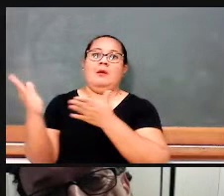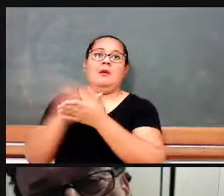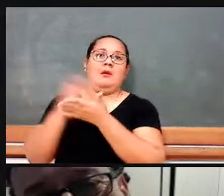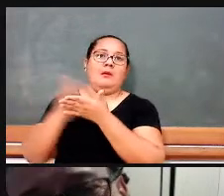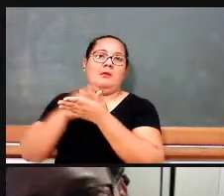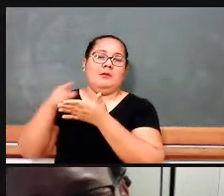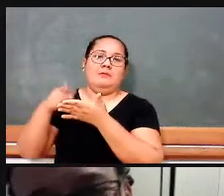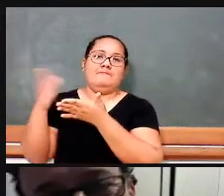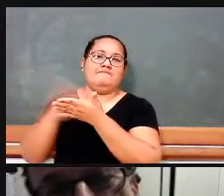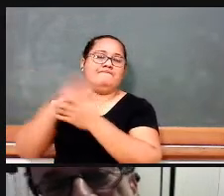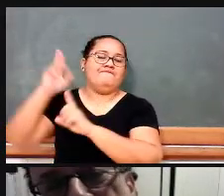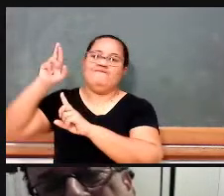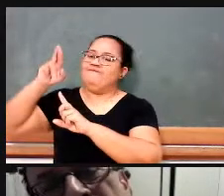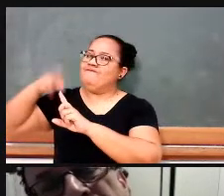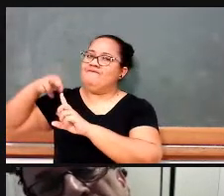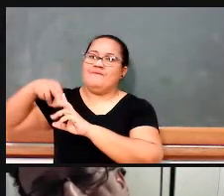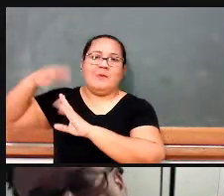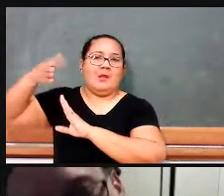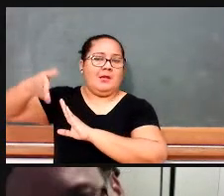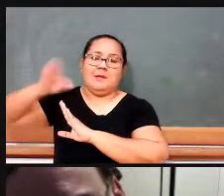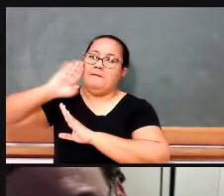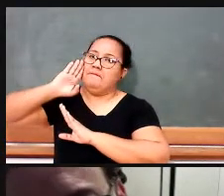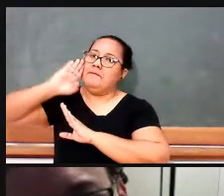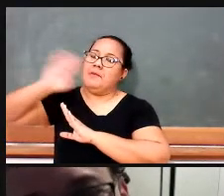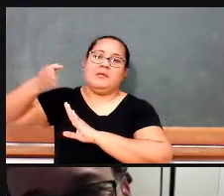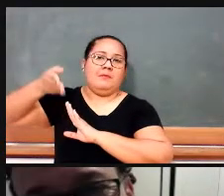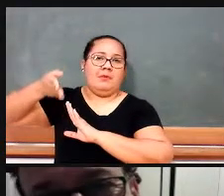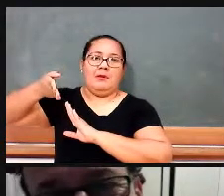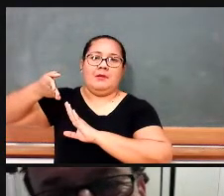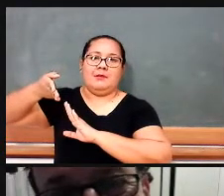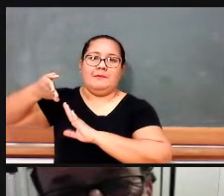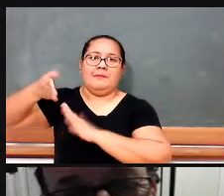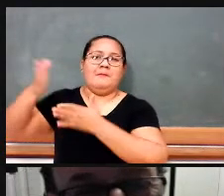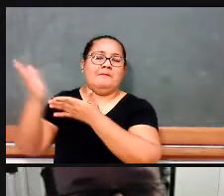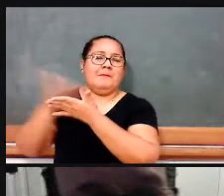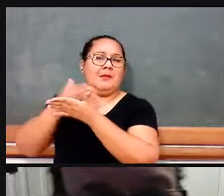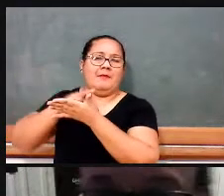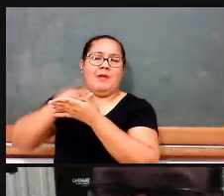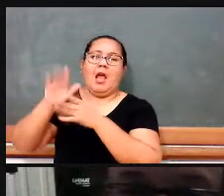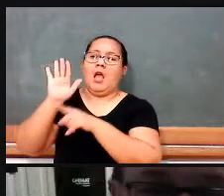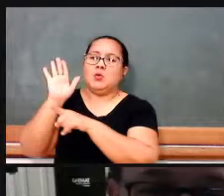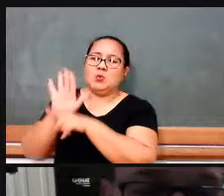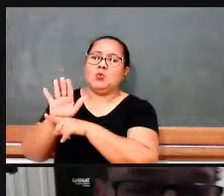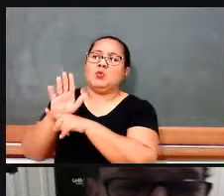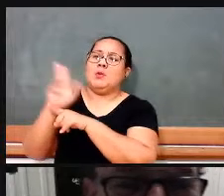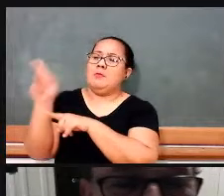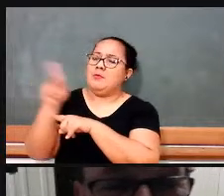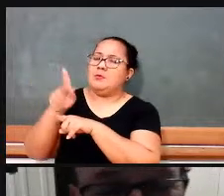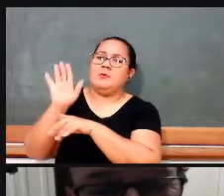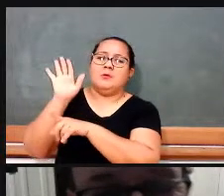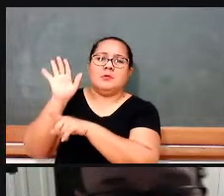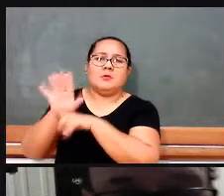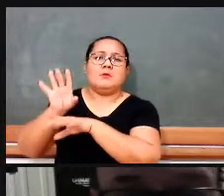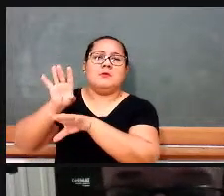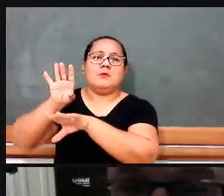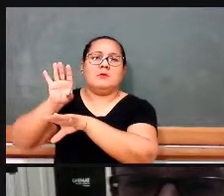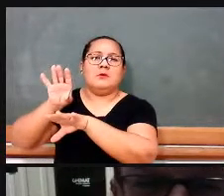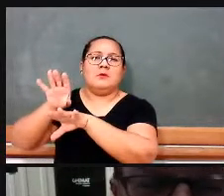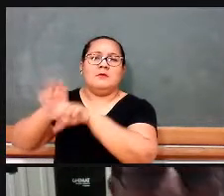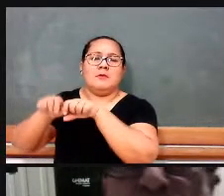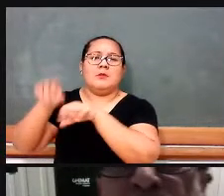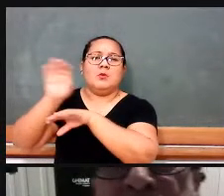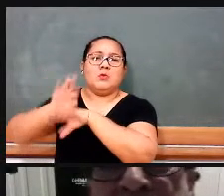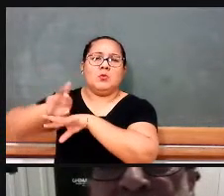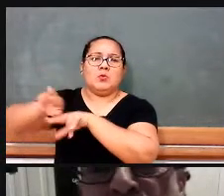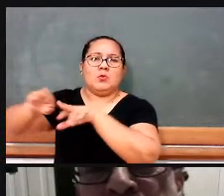as referências para o ensino e as referências para a formação dão uma banana para a LDB e vai se falar em termos